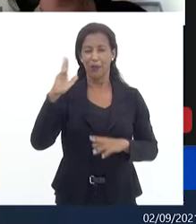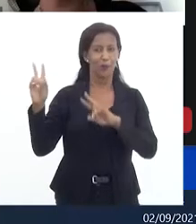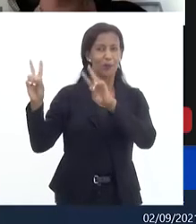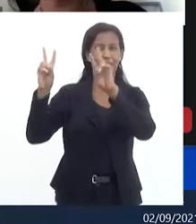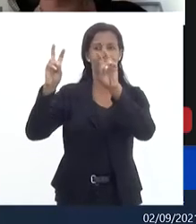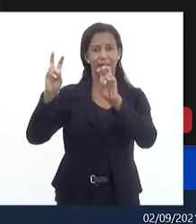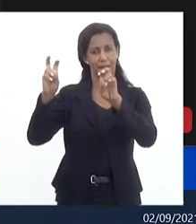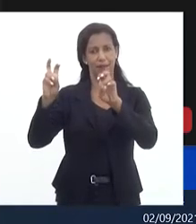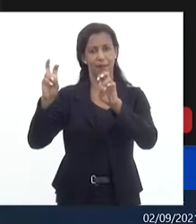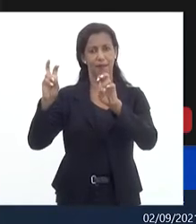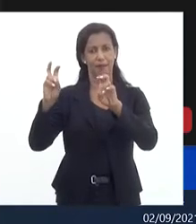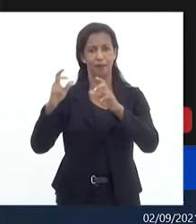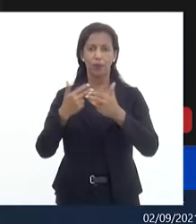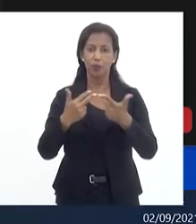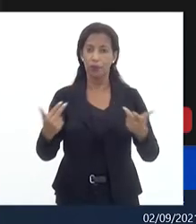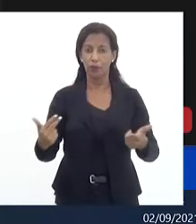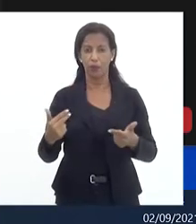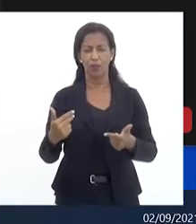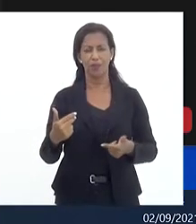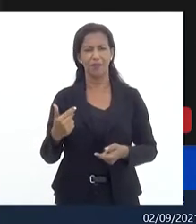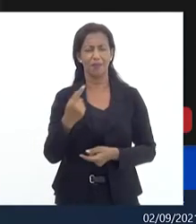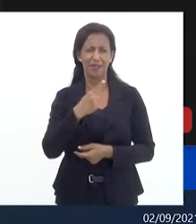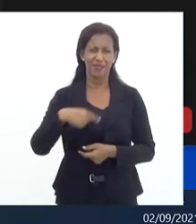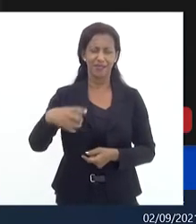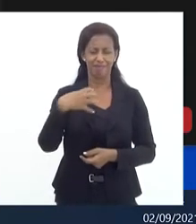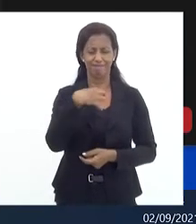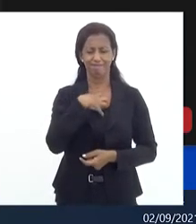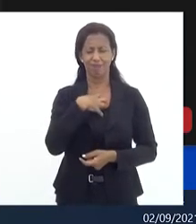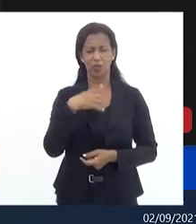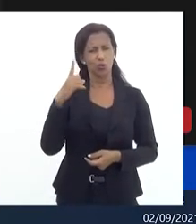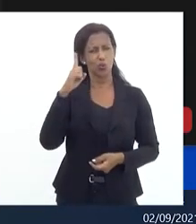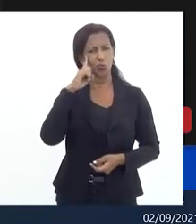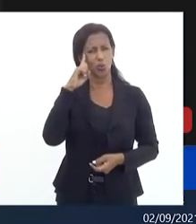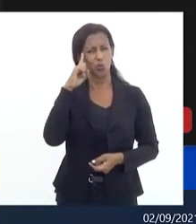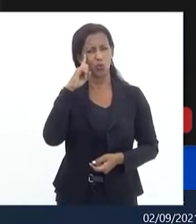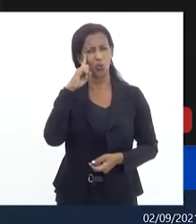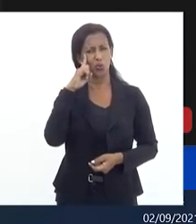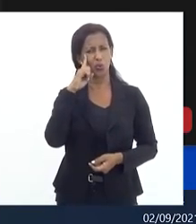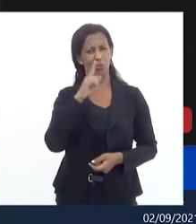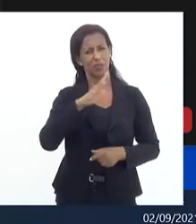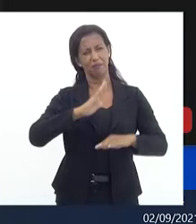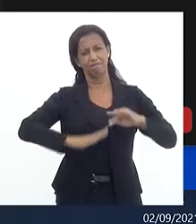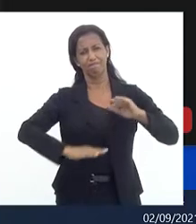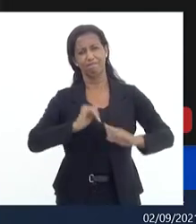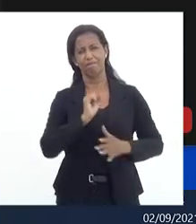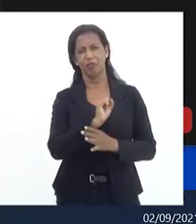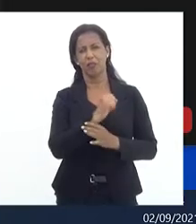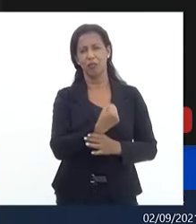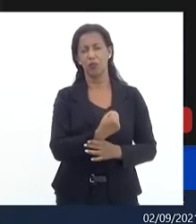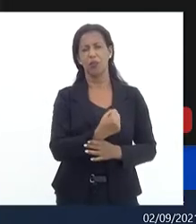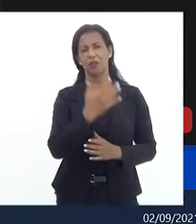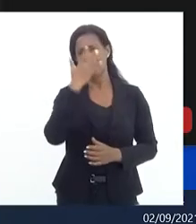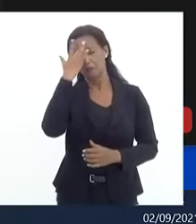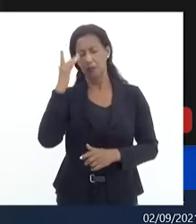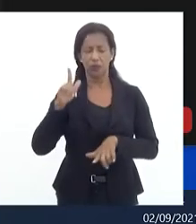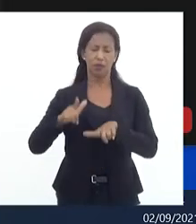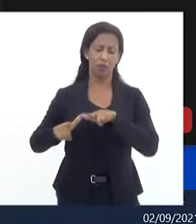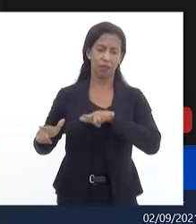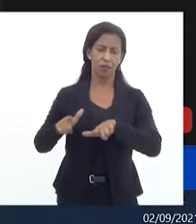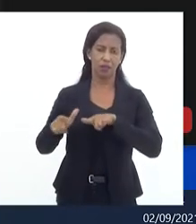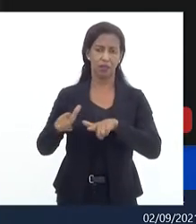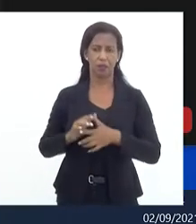falei de alimentação fala de coisas que nem mais que refletem no dia a dia daquele profissional de segurança daquele cara que está trabalhando